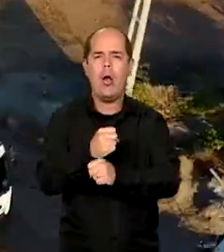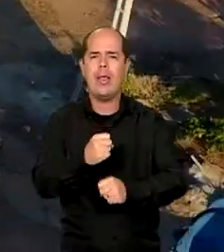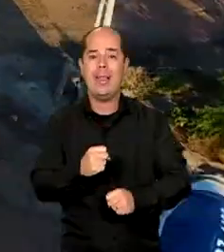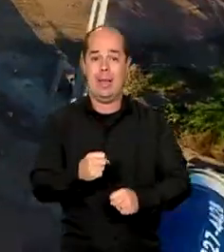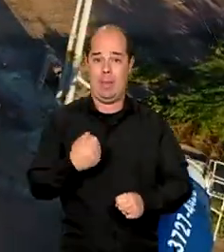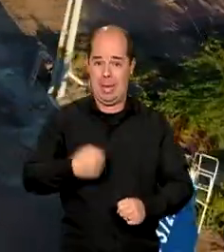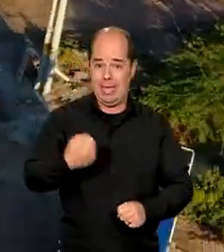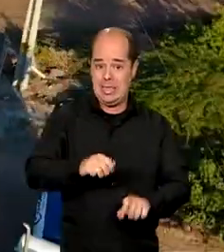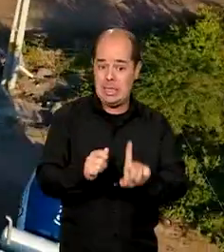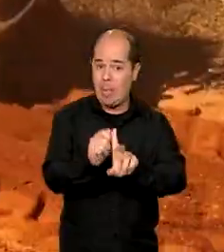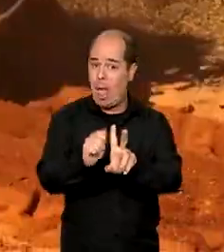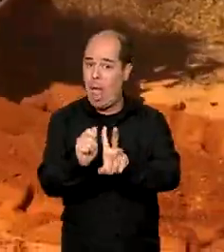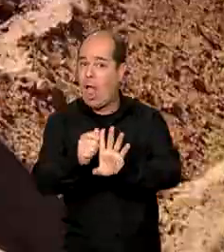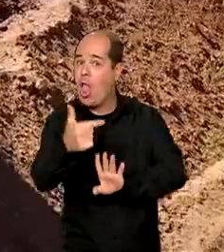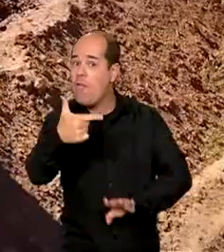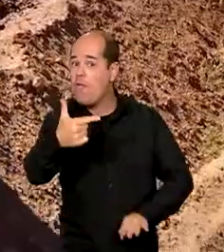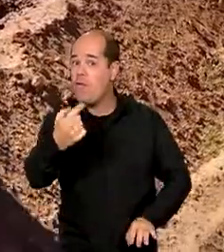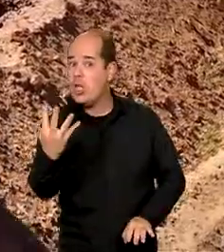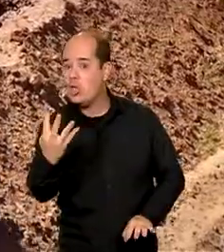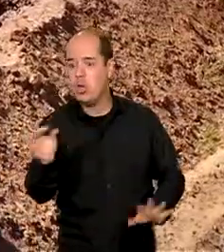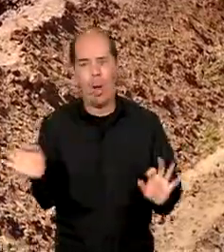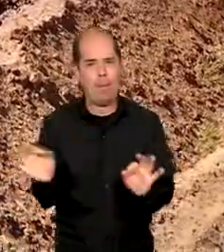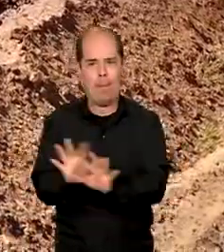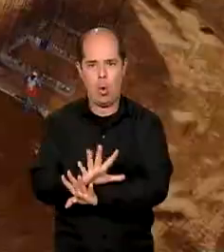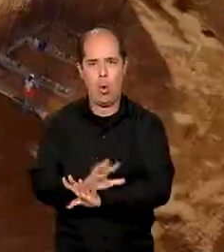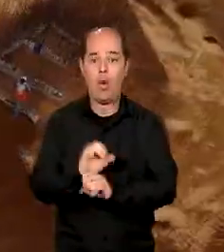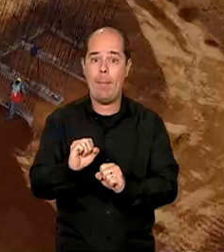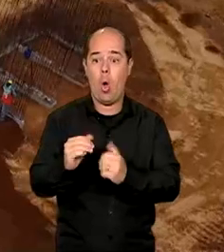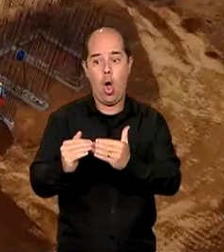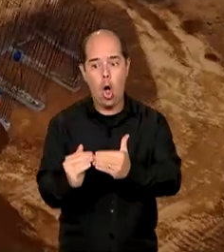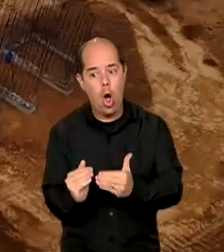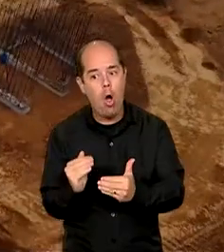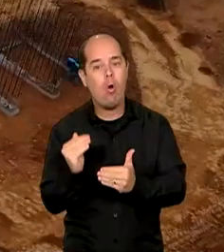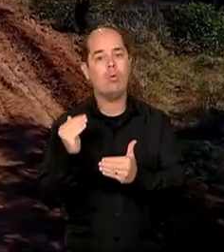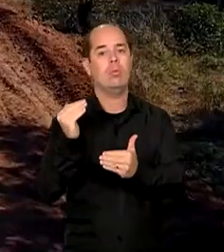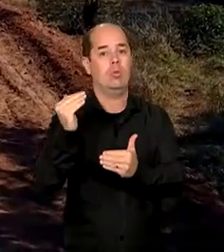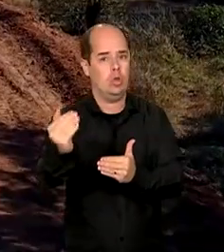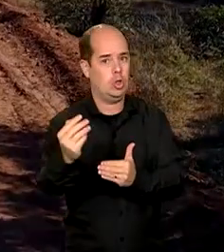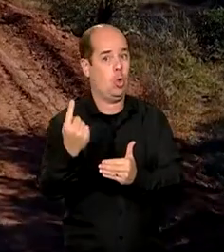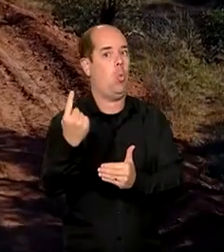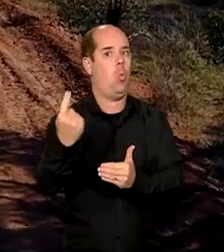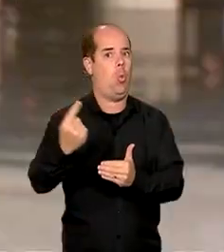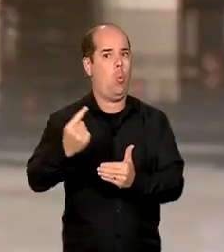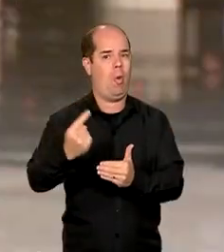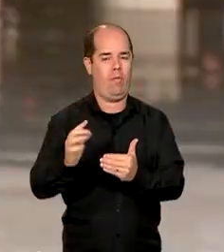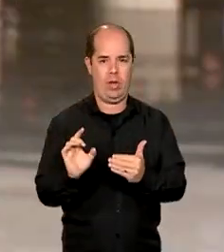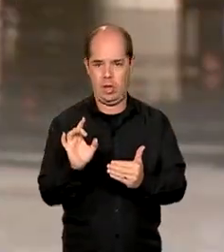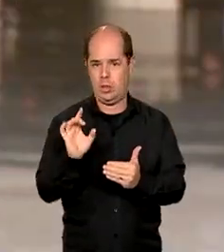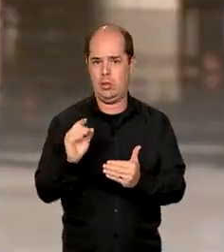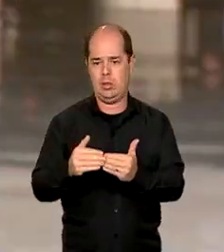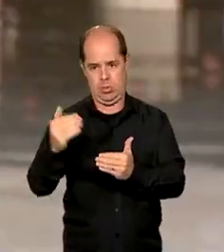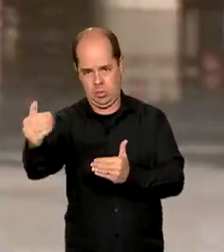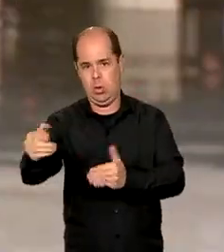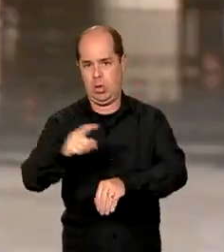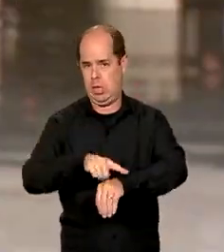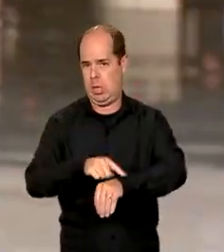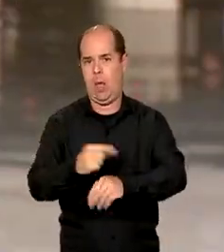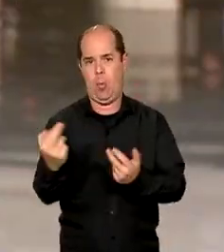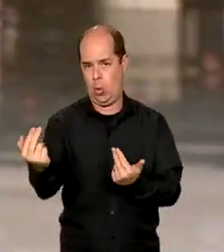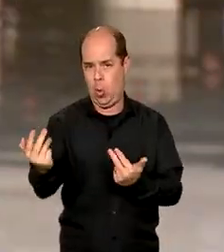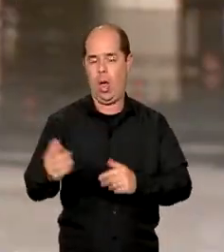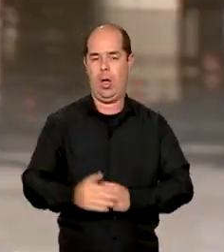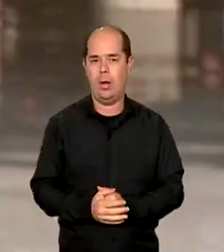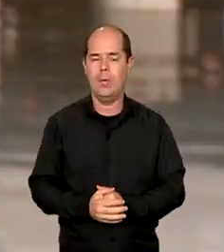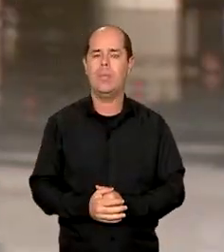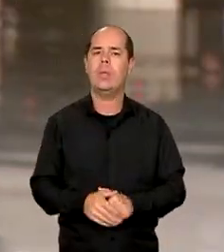meses, período que pode ser prorrogado por uma vez pelo mesmo prazo. O texto trata ainda